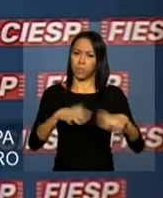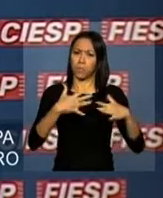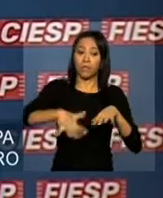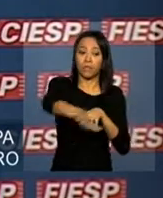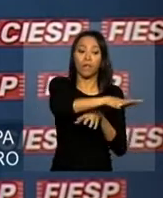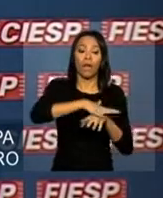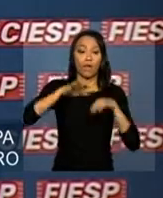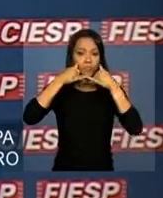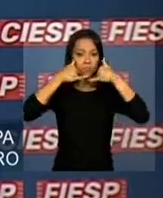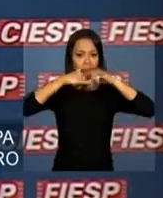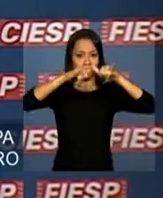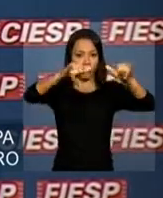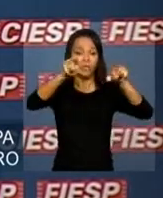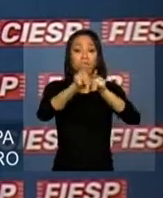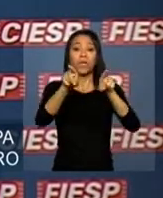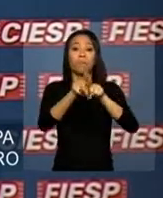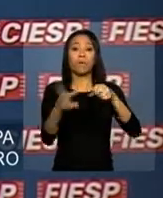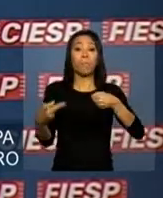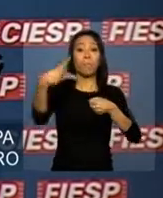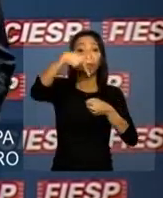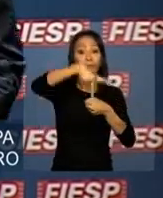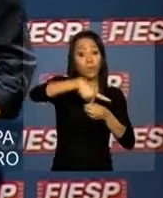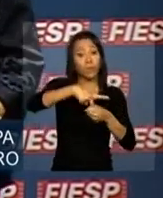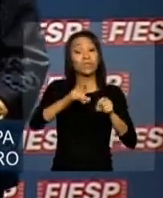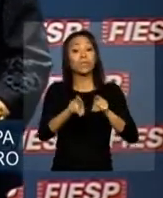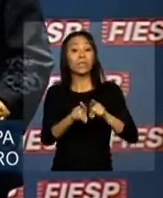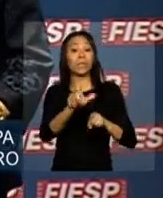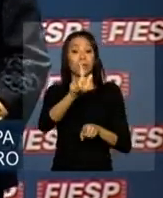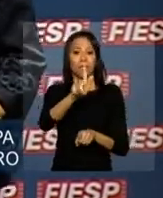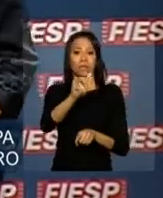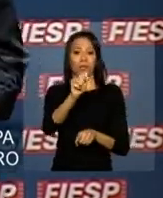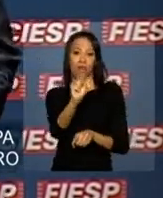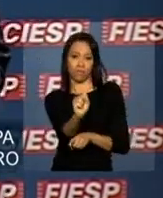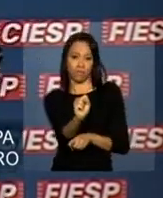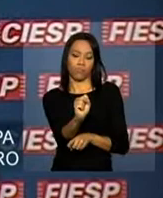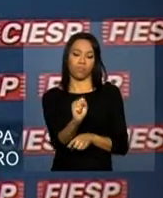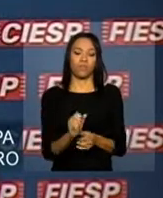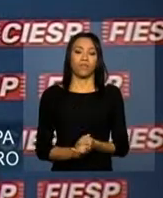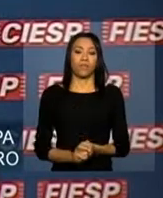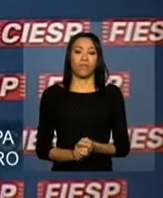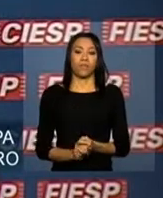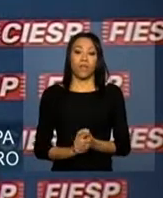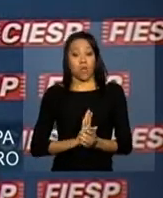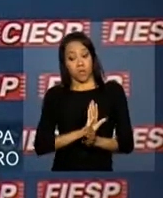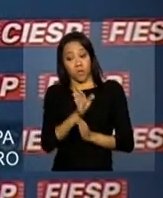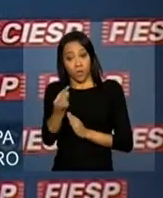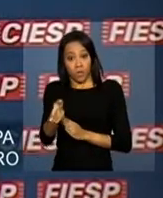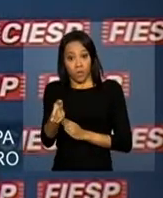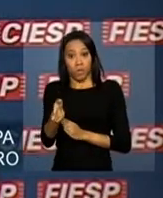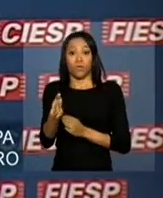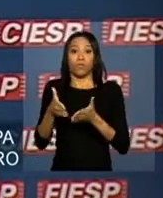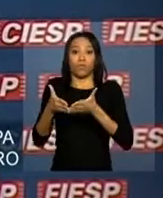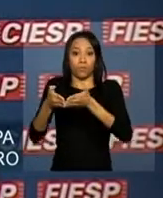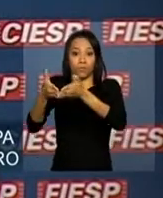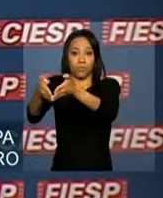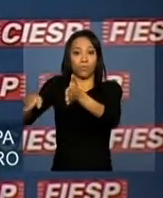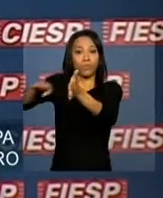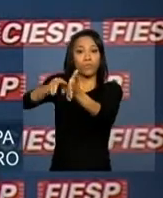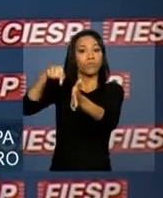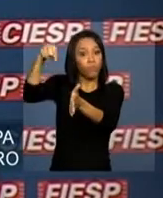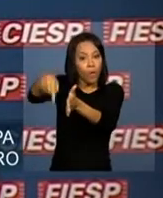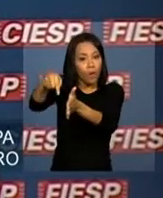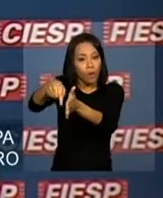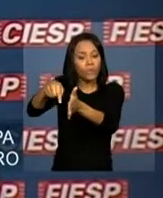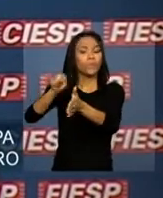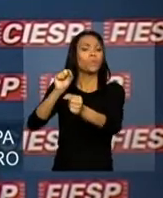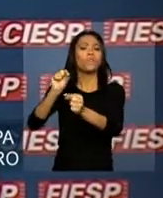elétrica e de petróleo e gás. no caso dos portos promovemos adicionalmente